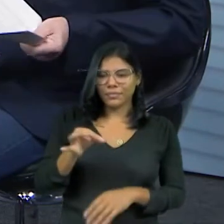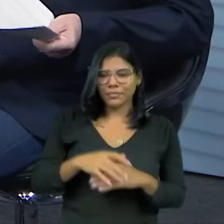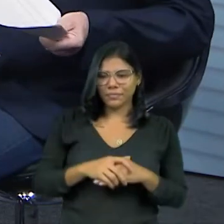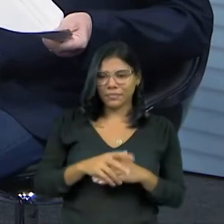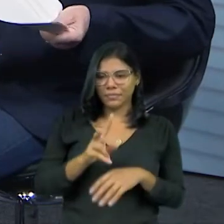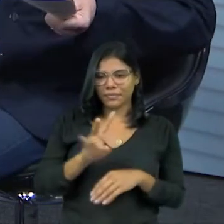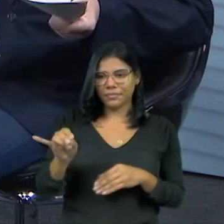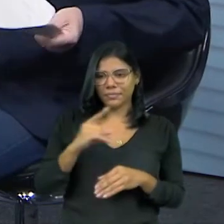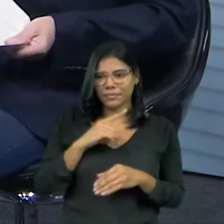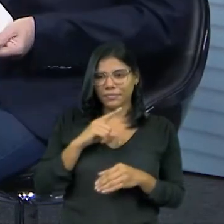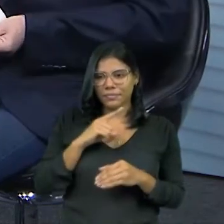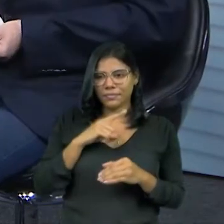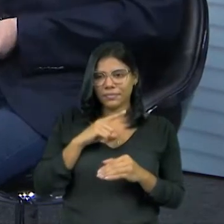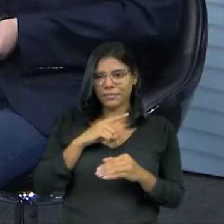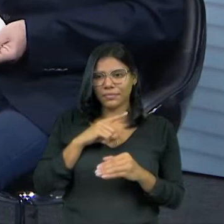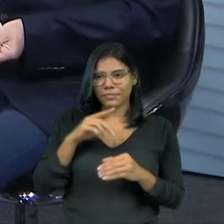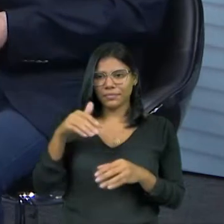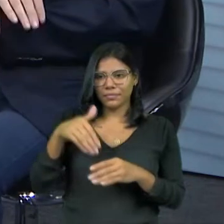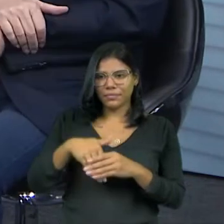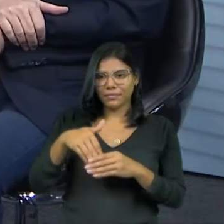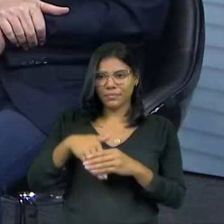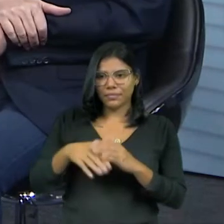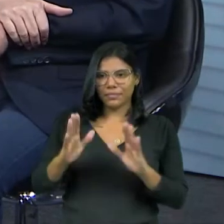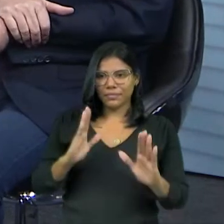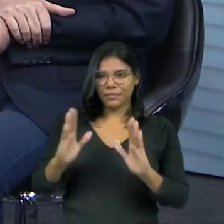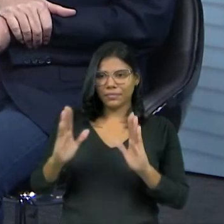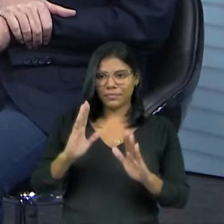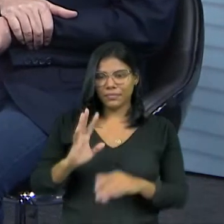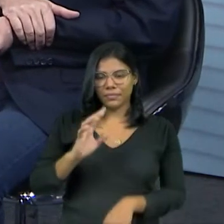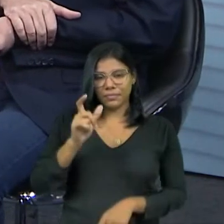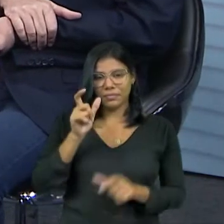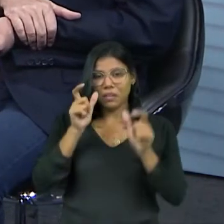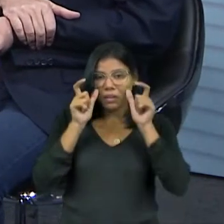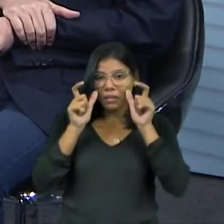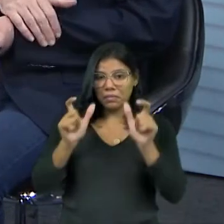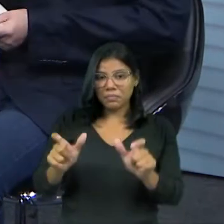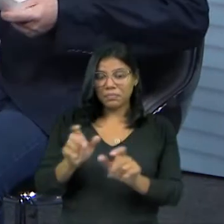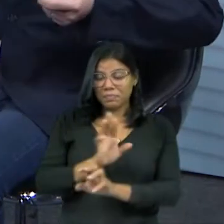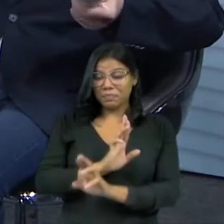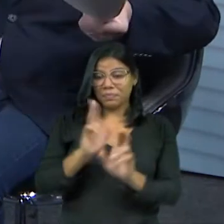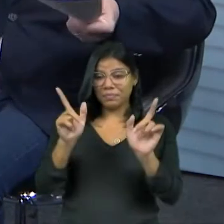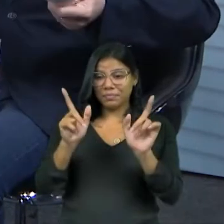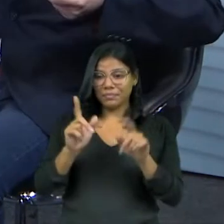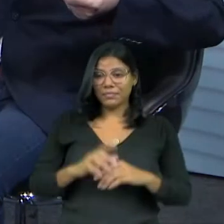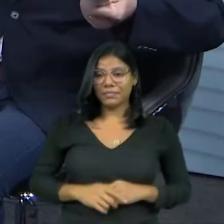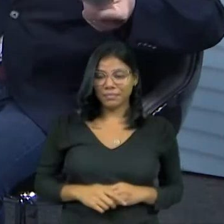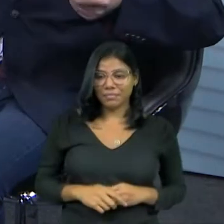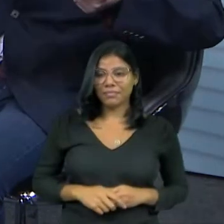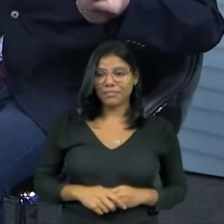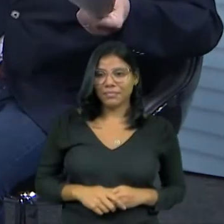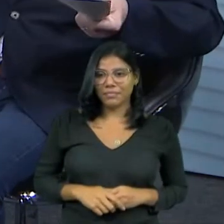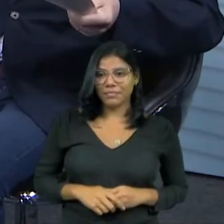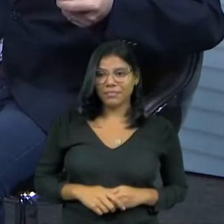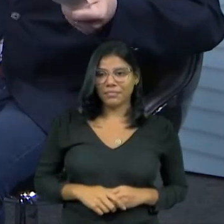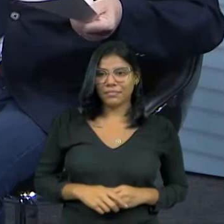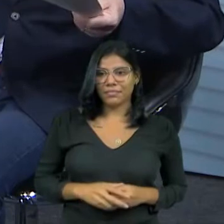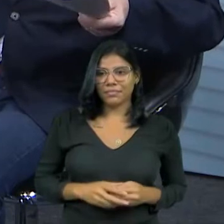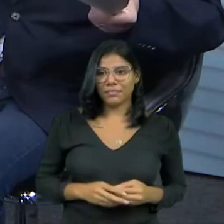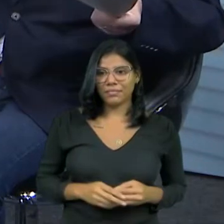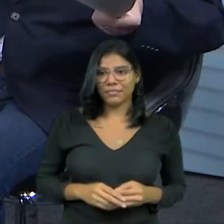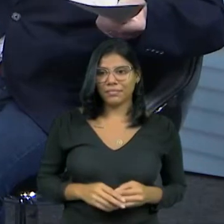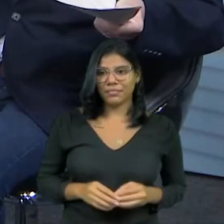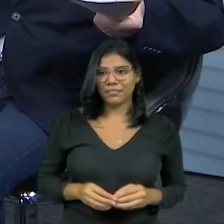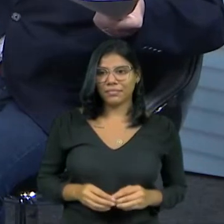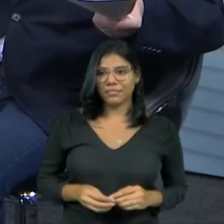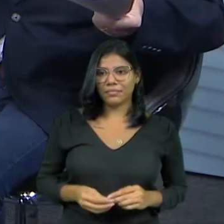interessante, Vai ser uma eleição muito interessante. Sim. Essa eleição brasileira. Bem peculiar. É, por todas as nuances que cercam essa eleição, vai ser uma